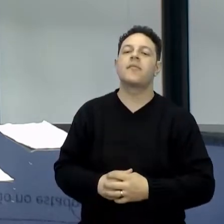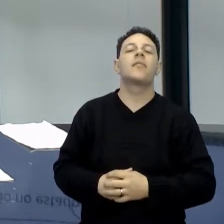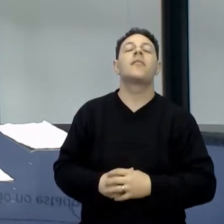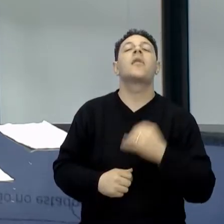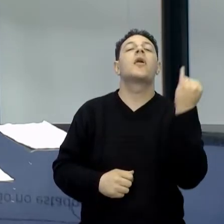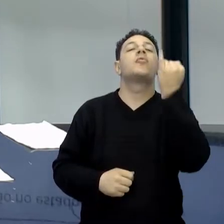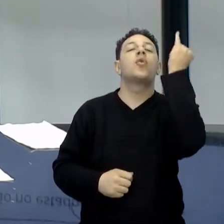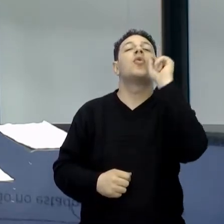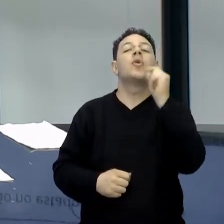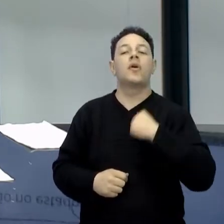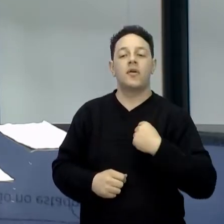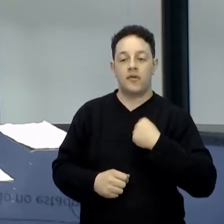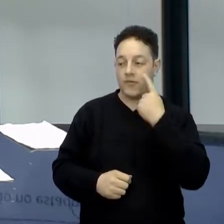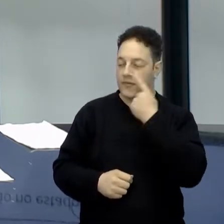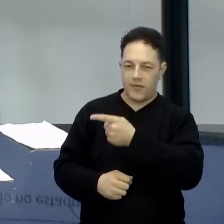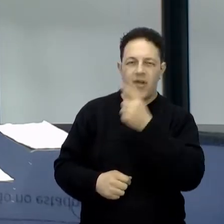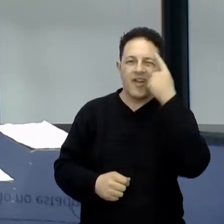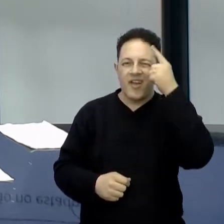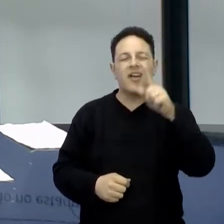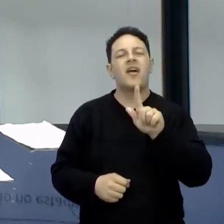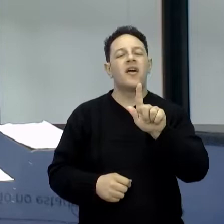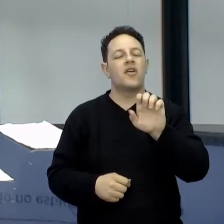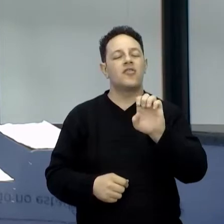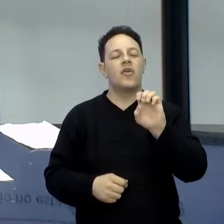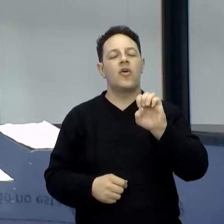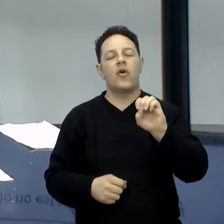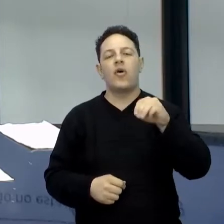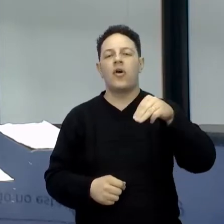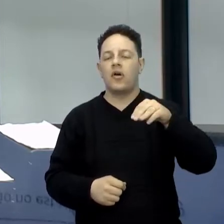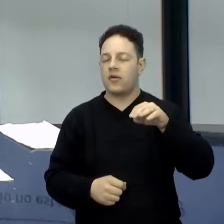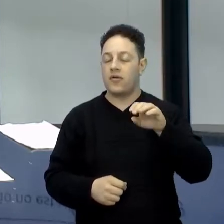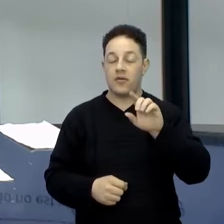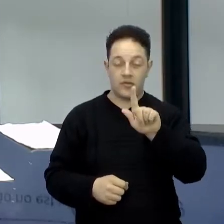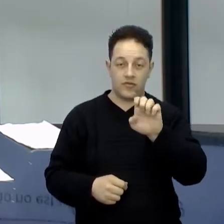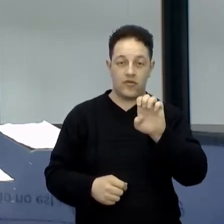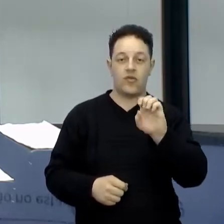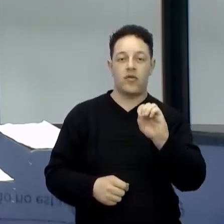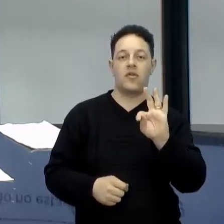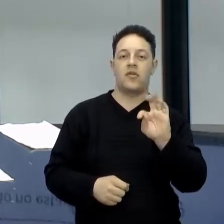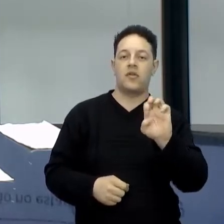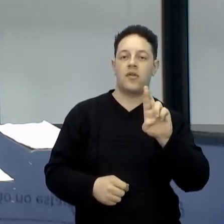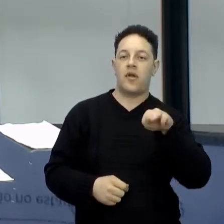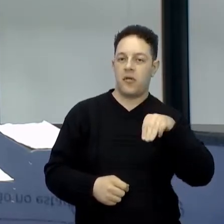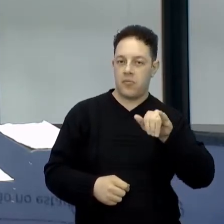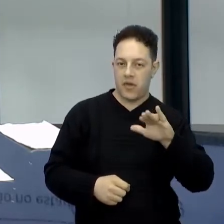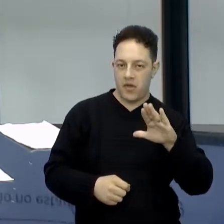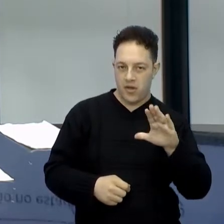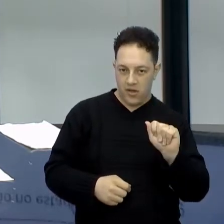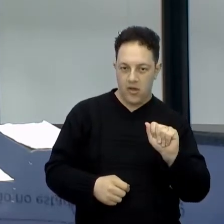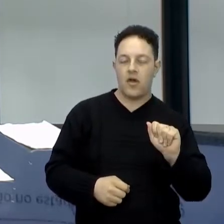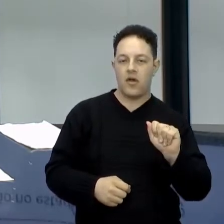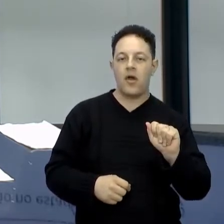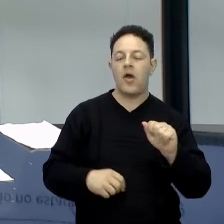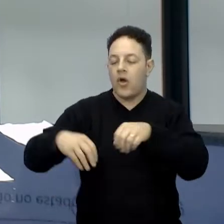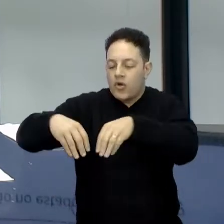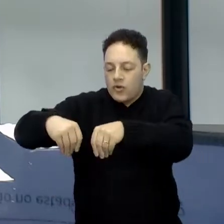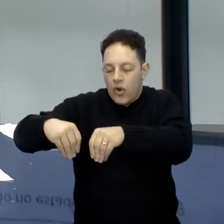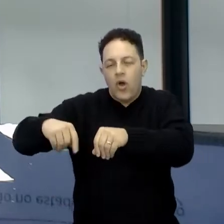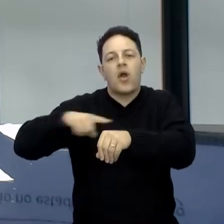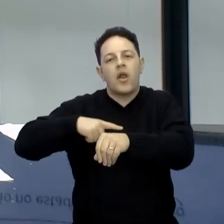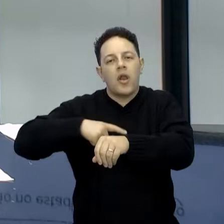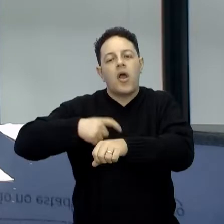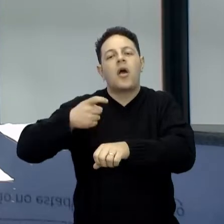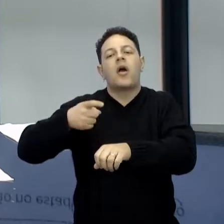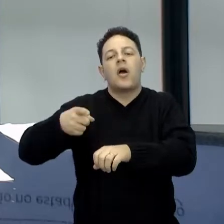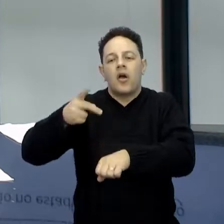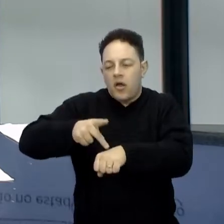interessa para mim é o seguinte. Lembra lá na geotérmica, o ela faz? O solo tem rochas muito quentes. E a água, que também já está lá